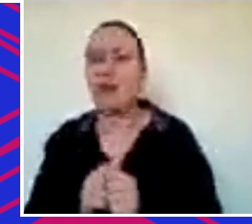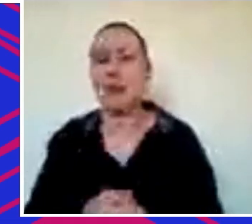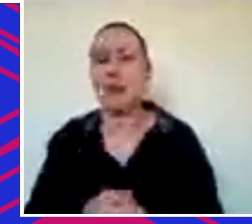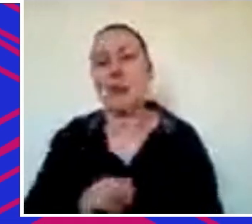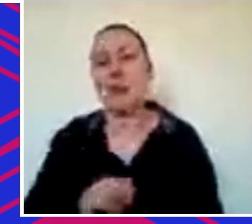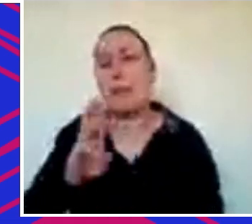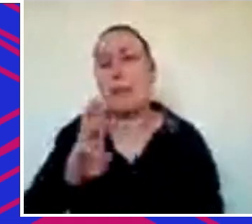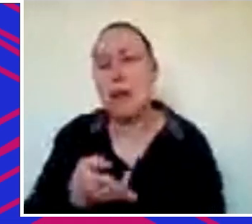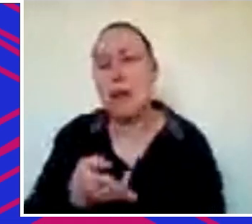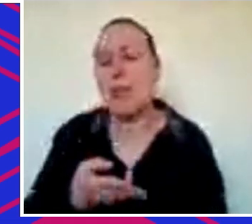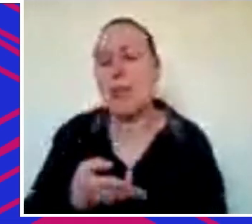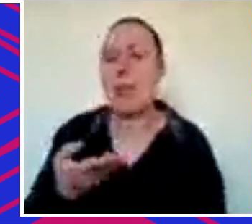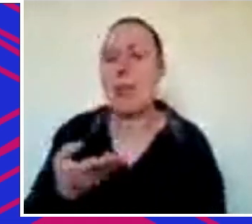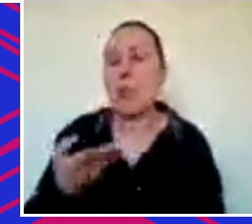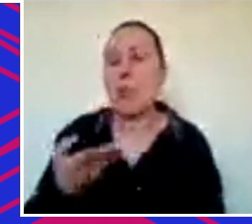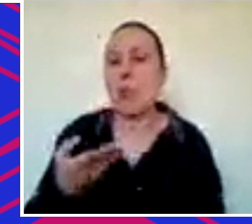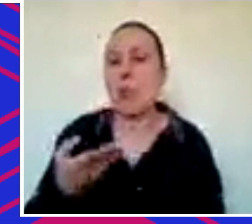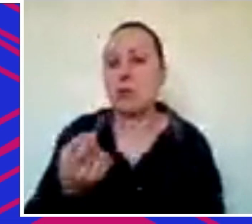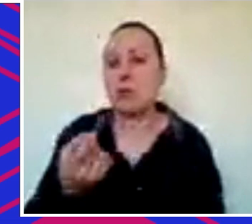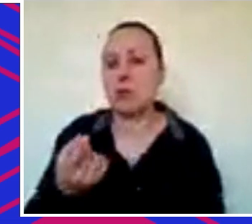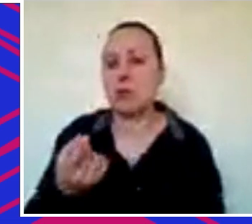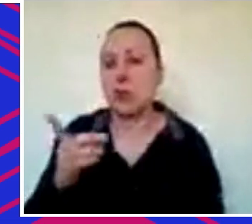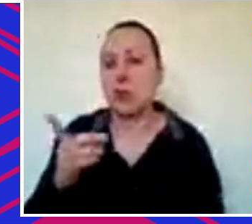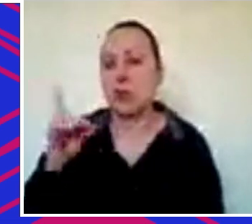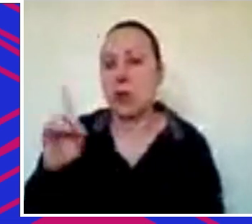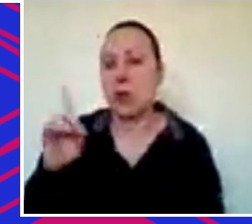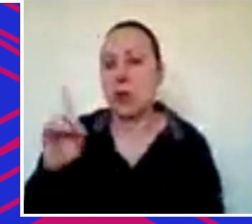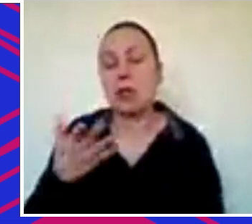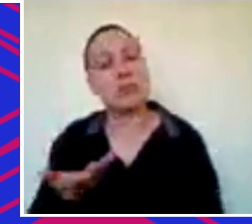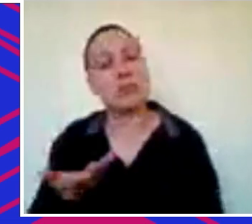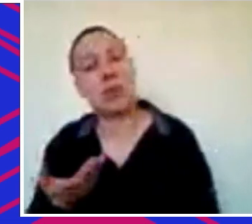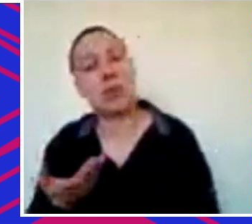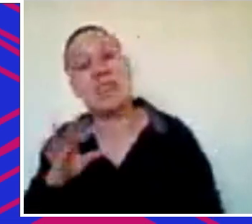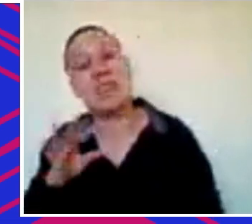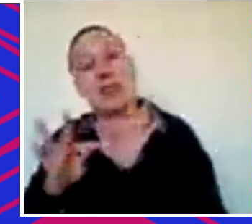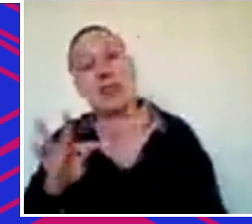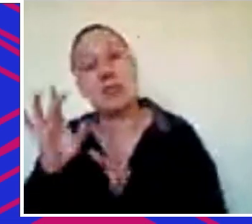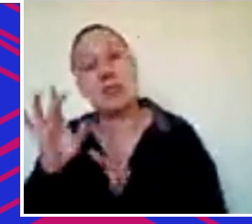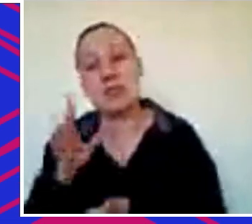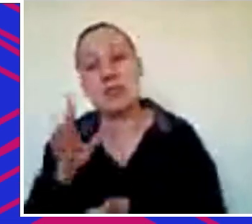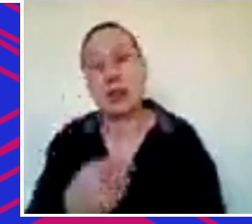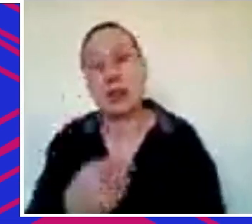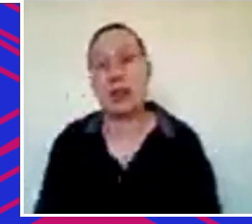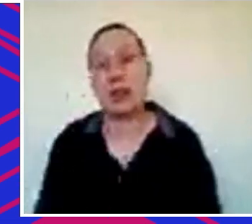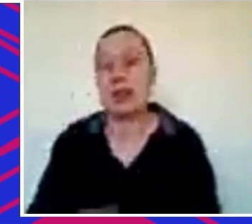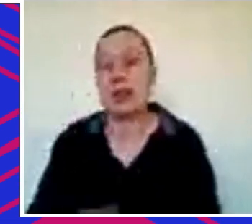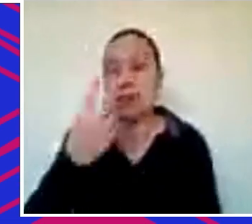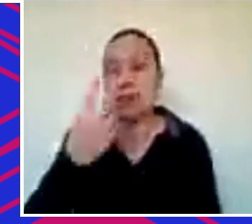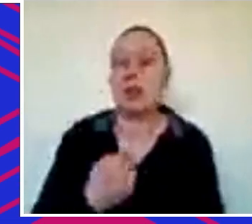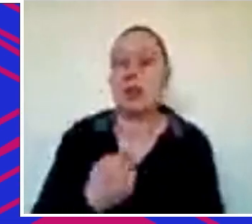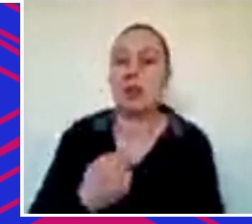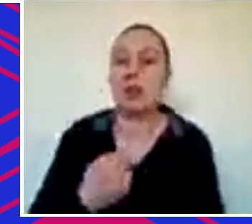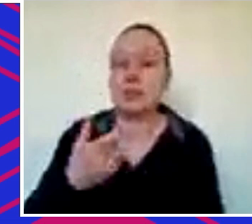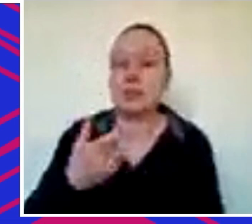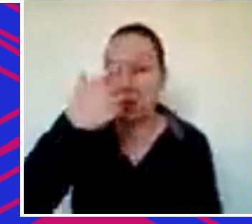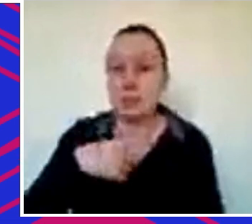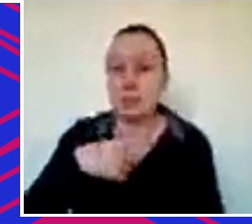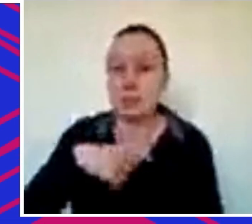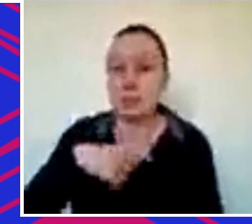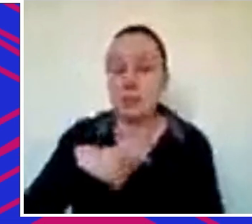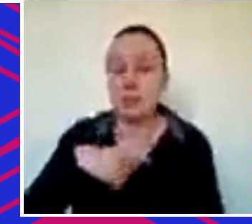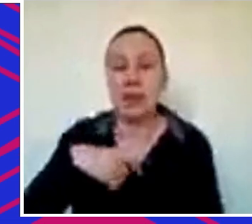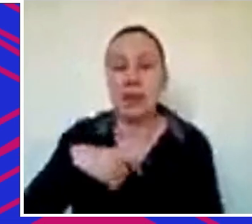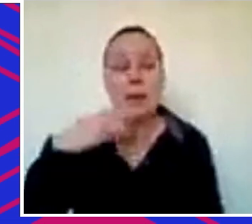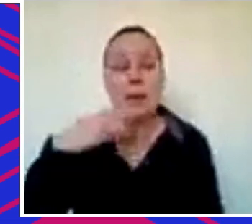dólares e tal então o mundo da tecnologia ficou muito no rosto do investidor brasileiro